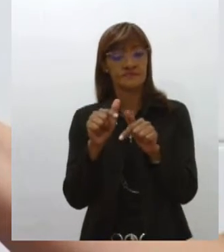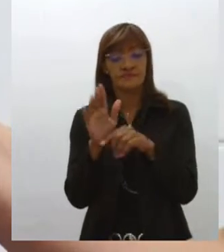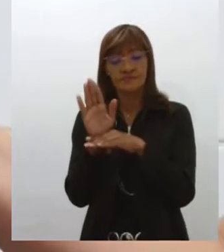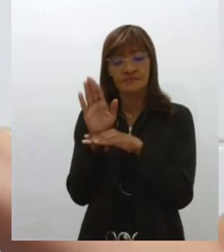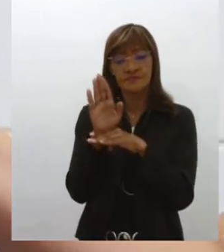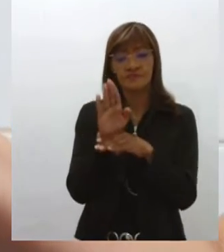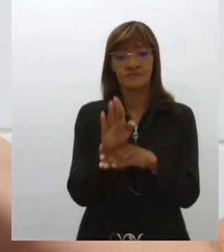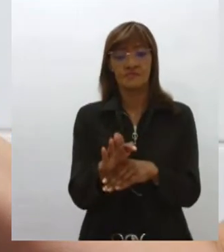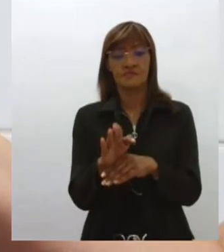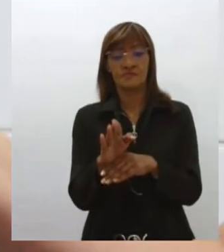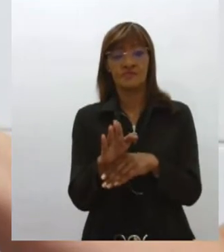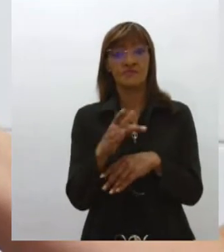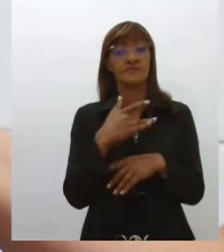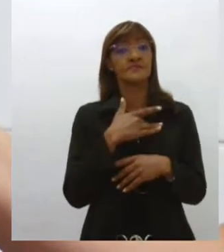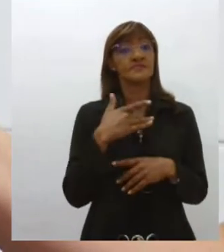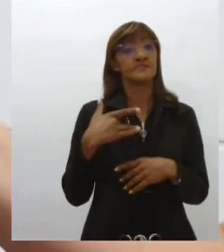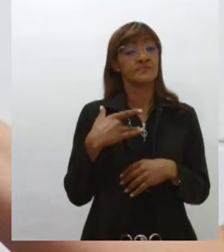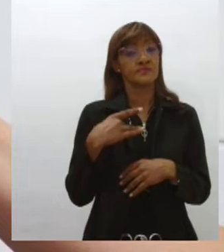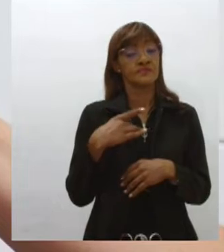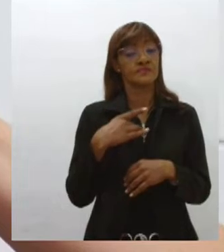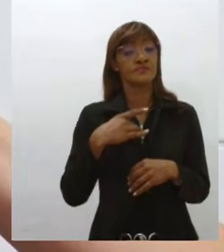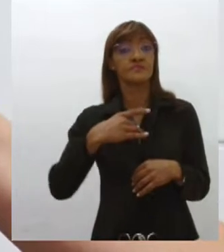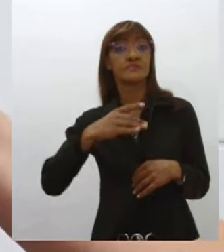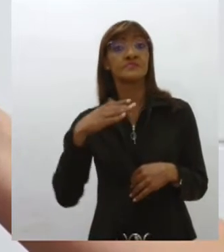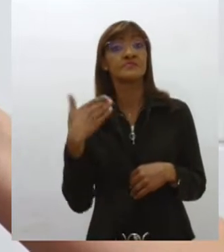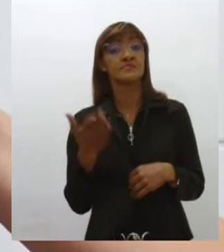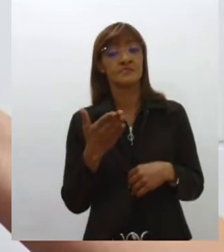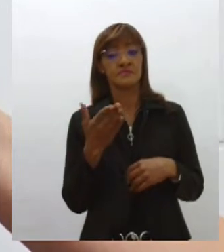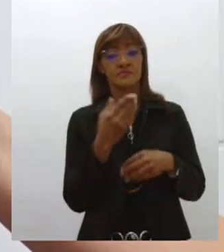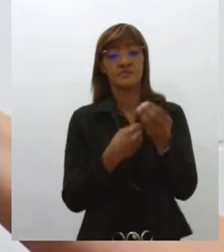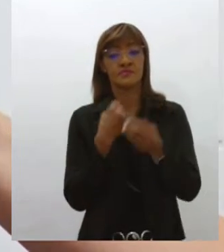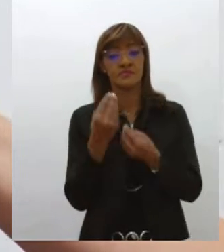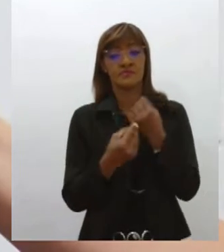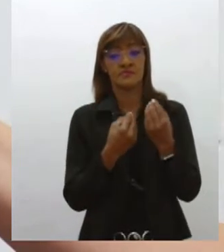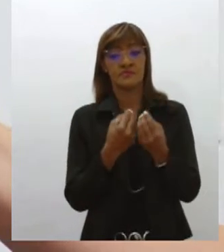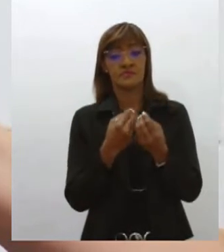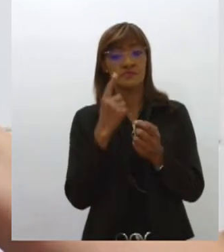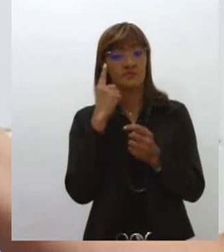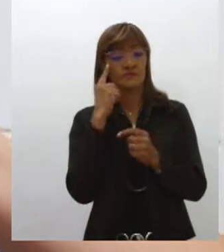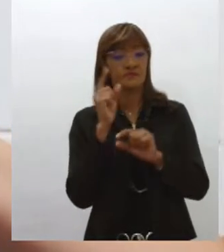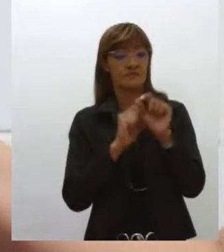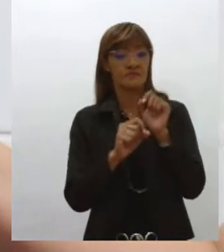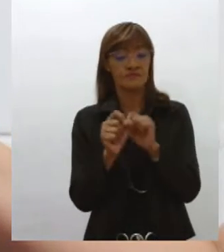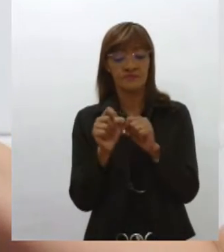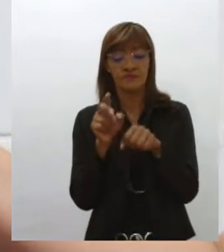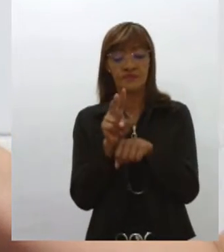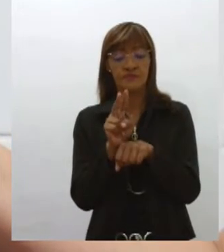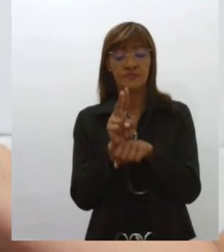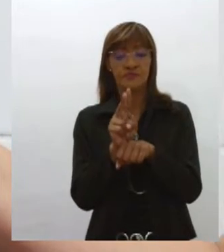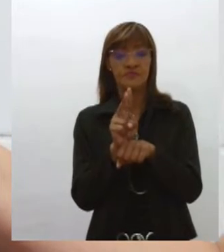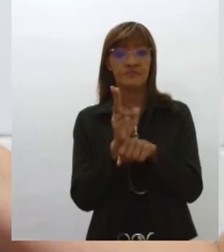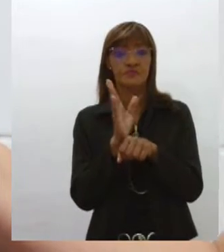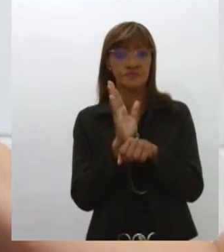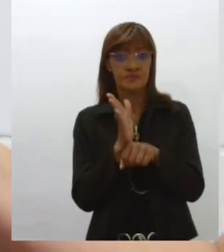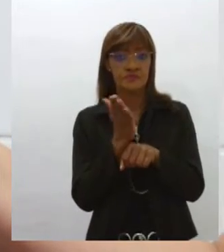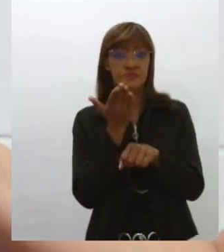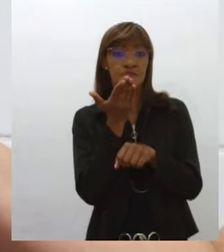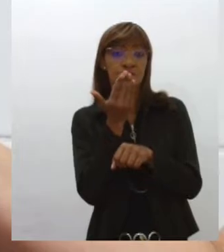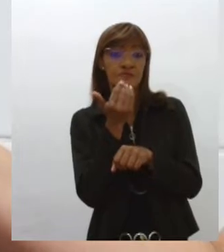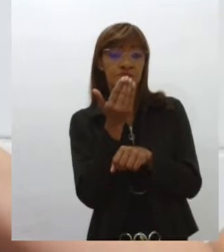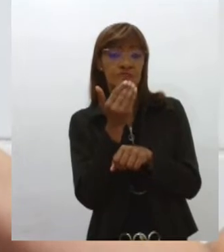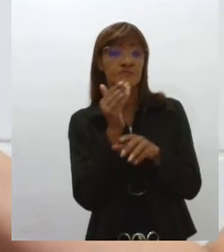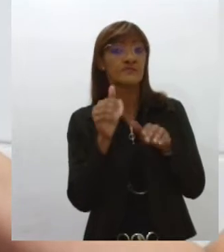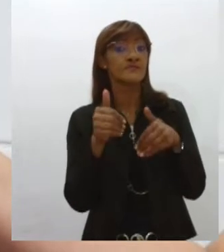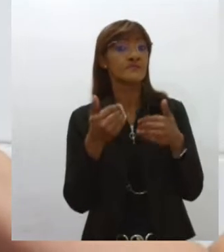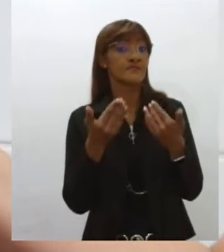recuperação desse prematuro? Então, a gente vai pensar logo na questão da segurança alimentar. Que alimento é esse que o bebê